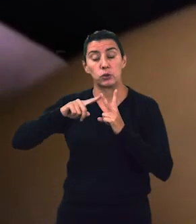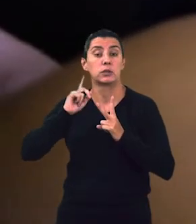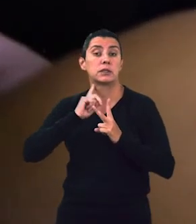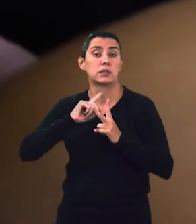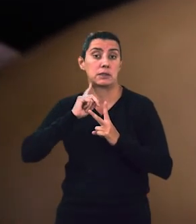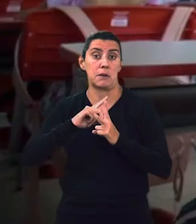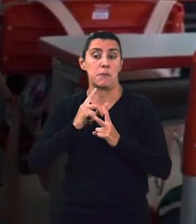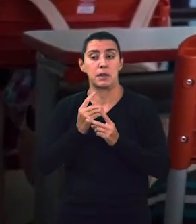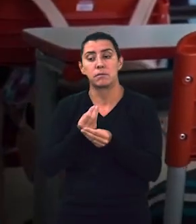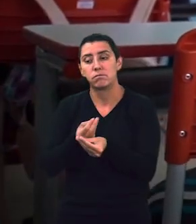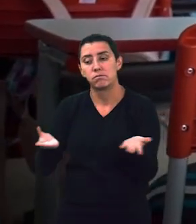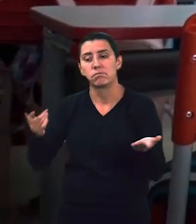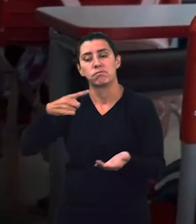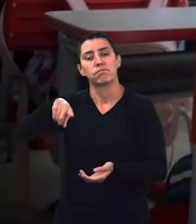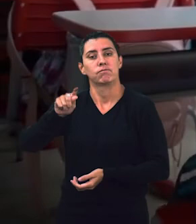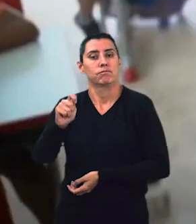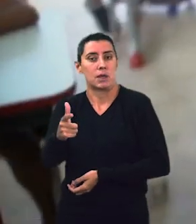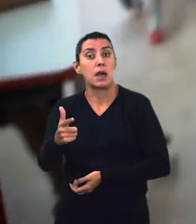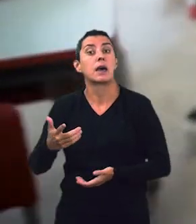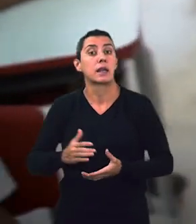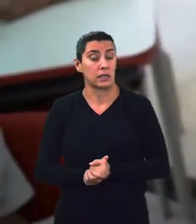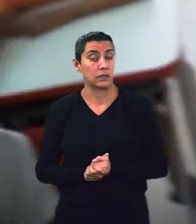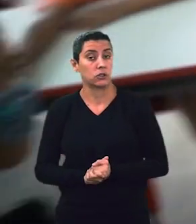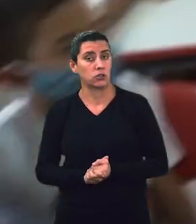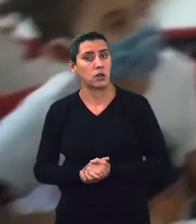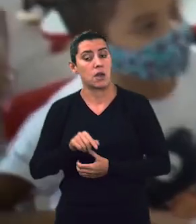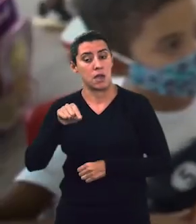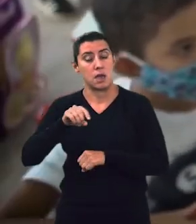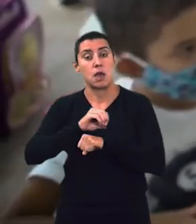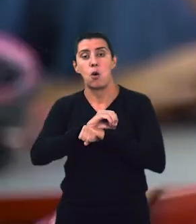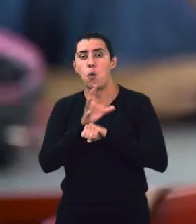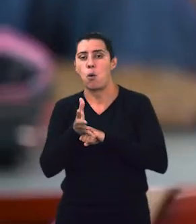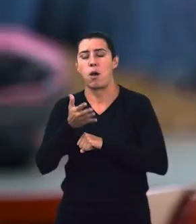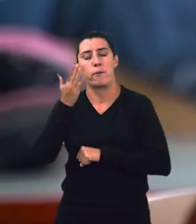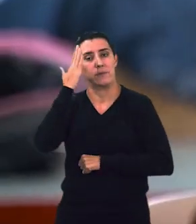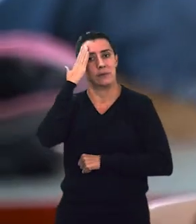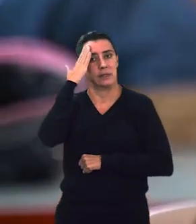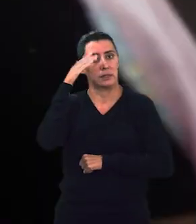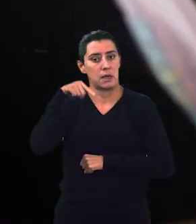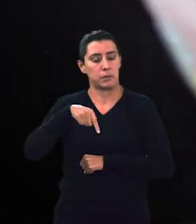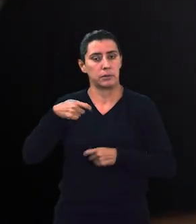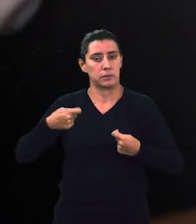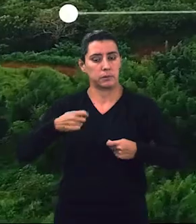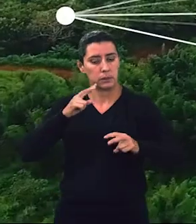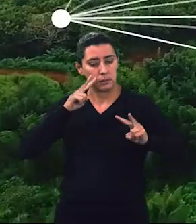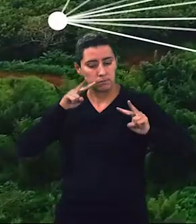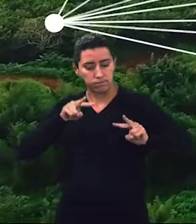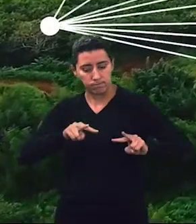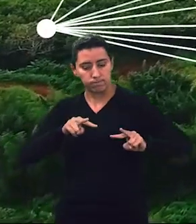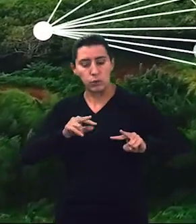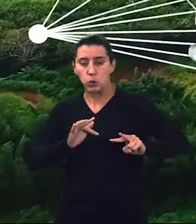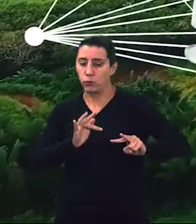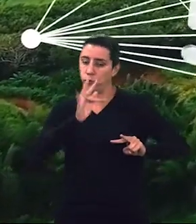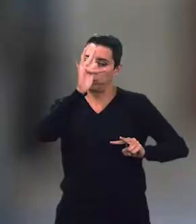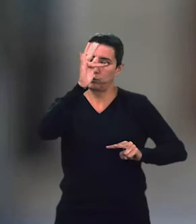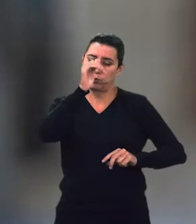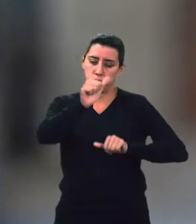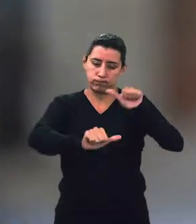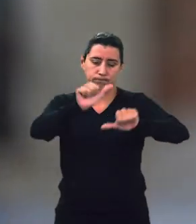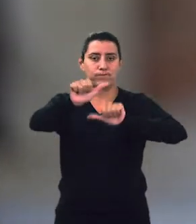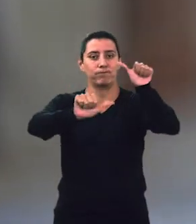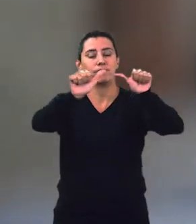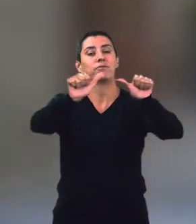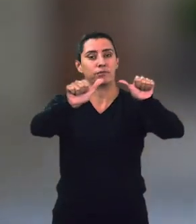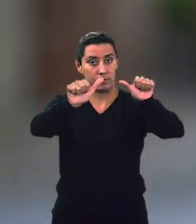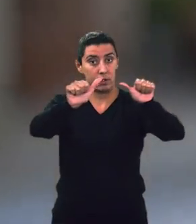estudantes e professores. A Huawei sabe que é importante olhar para o presente para construir o país do futuro. Todos esses